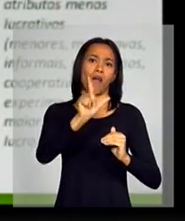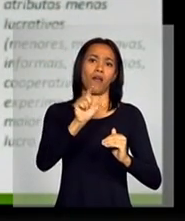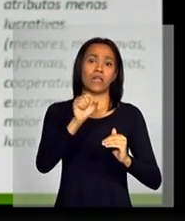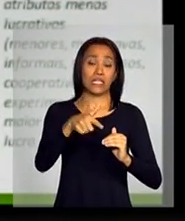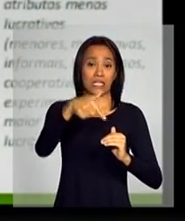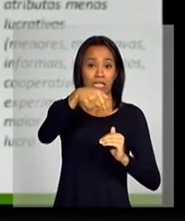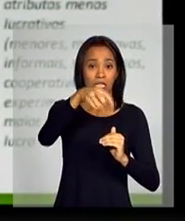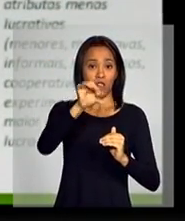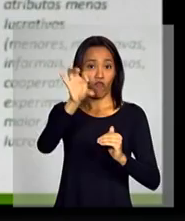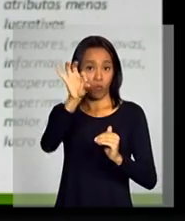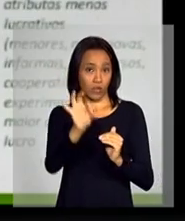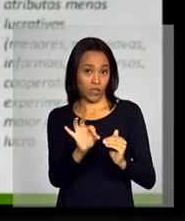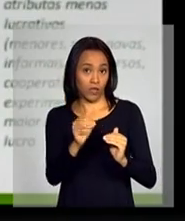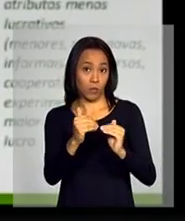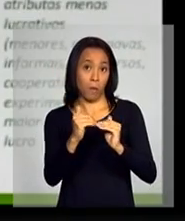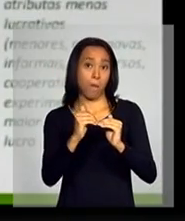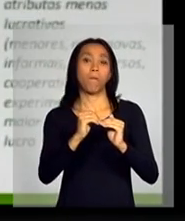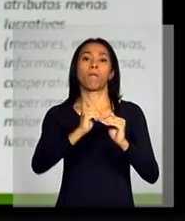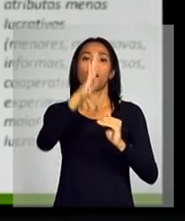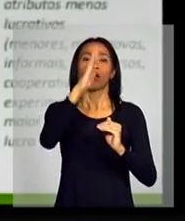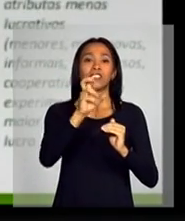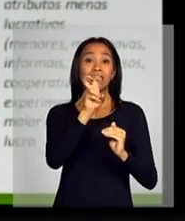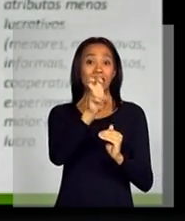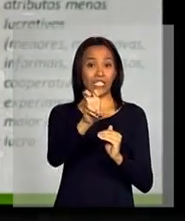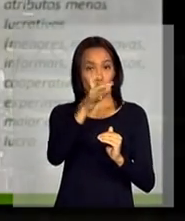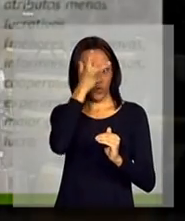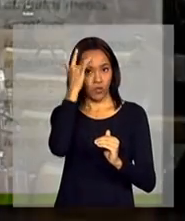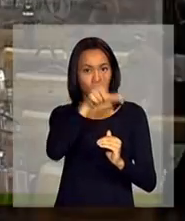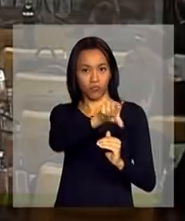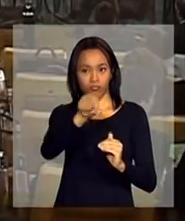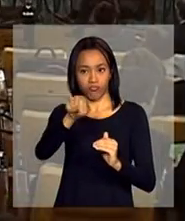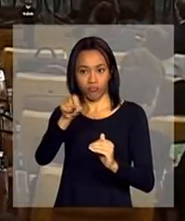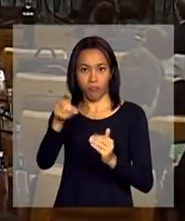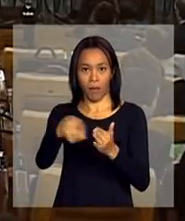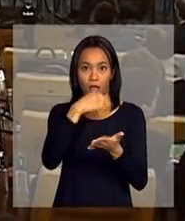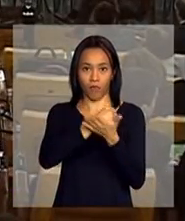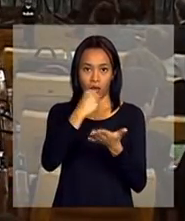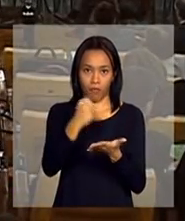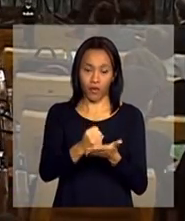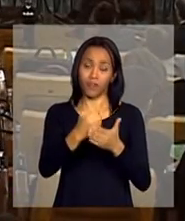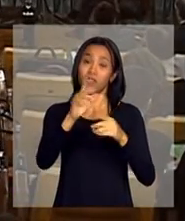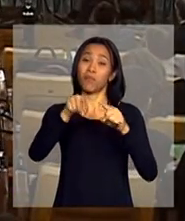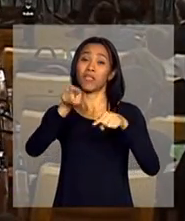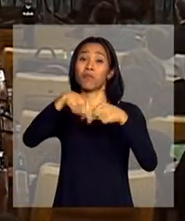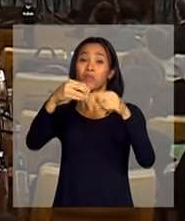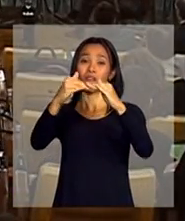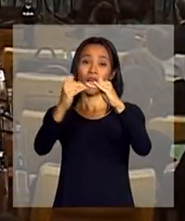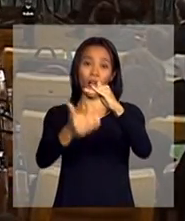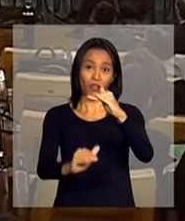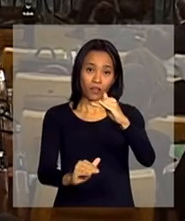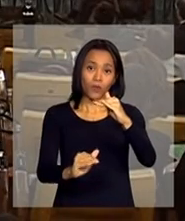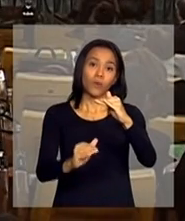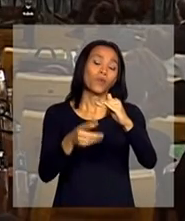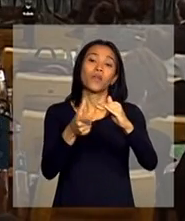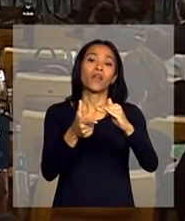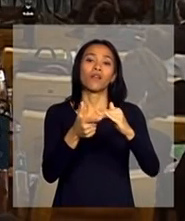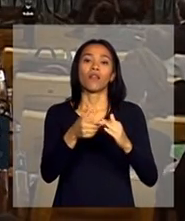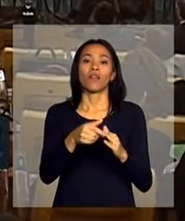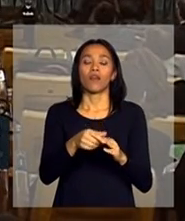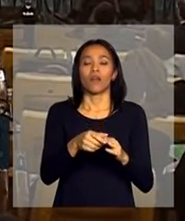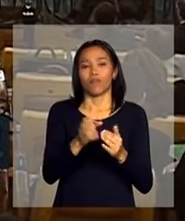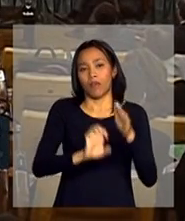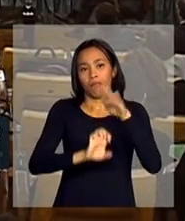é 79% a mais com os negócios com mais de 5 empregados, mas caiu 27% diferencial em relação aos contas próprias. Ou seja, negócios,